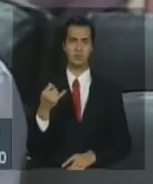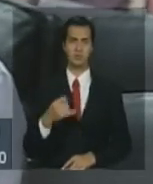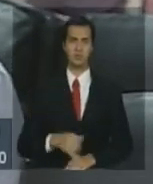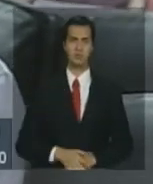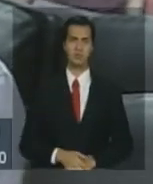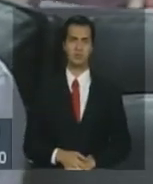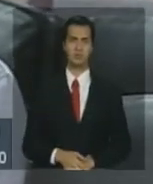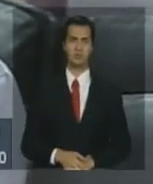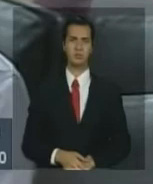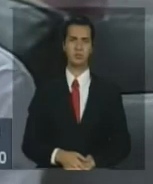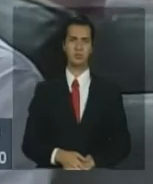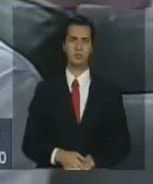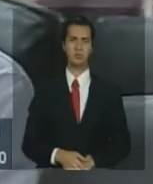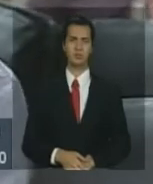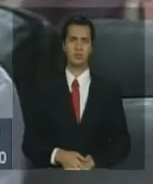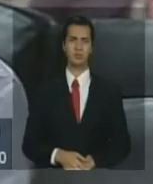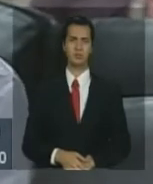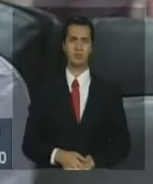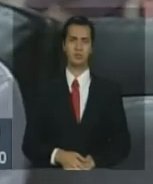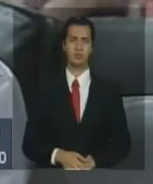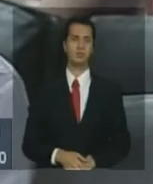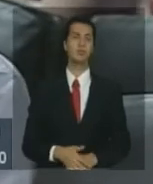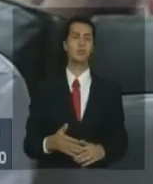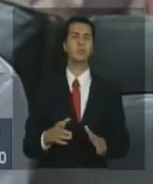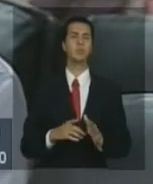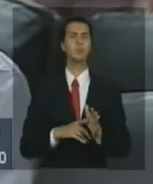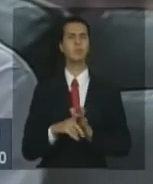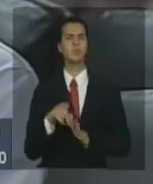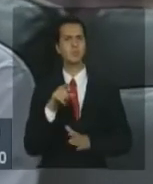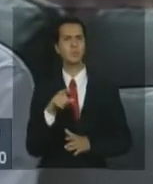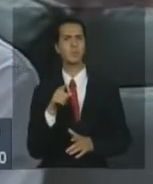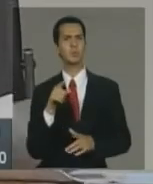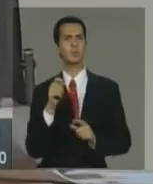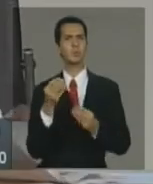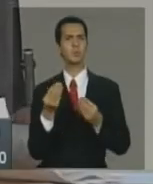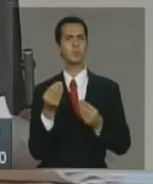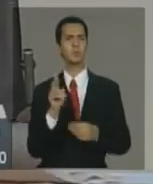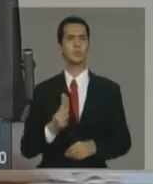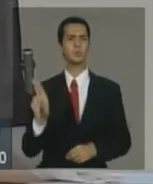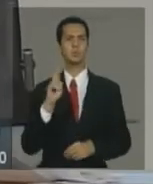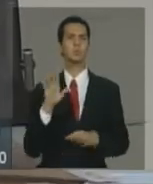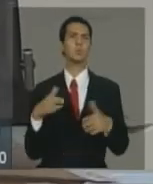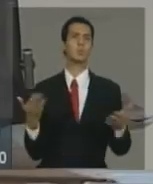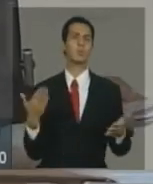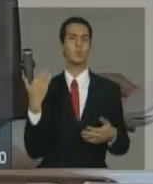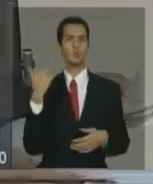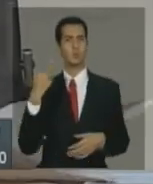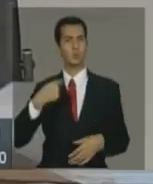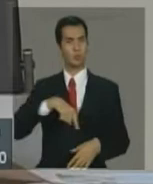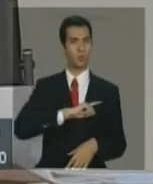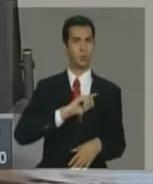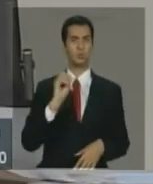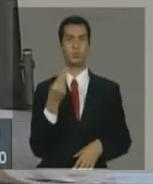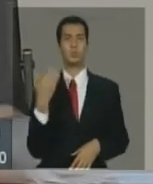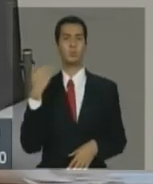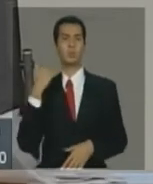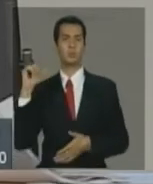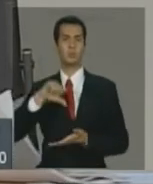Eu não sei qual você está usando. Você está usando o acima da linha ou abaixo da linha? Não. Está usando o nosso ou do Banco Central? Não, o de vocês.